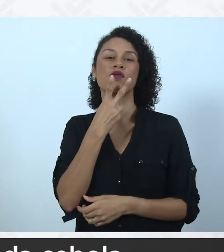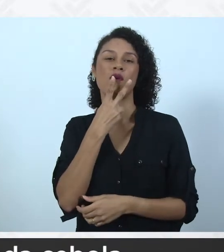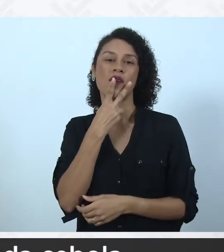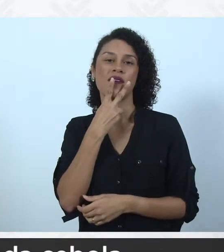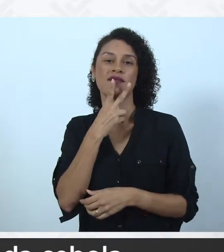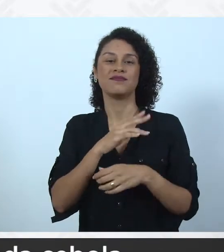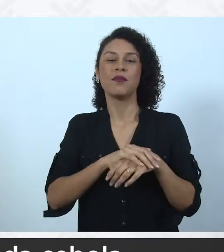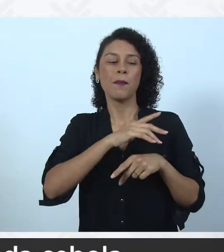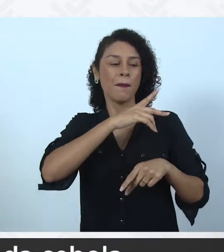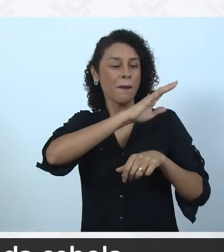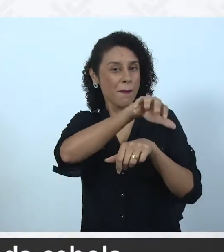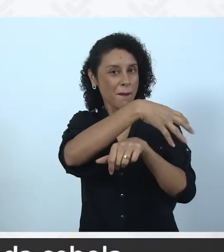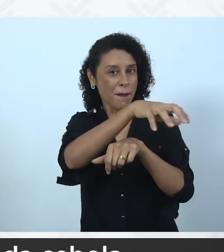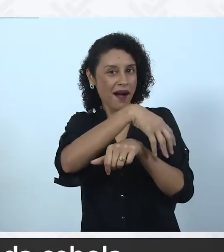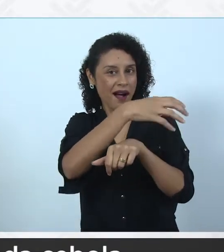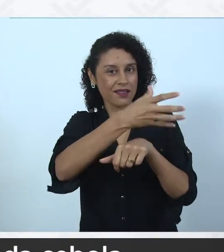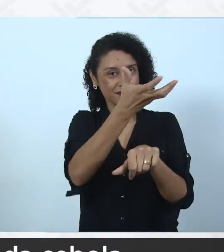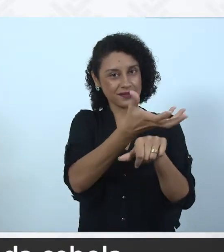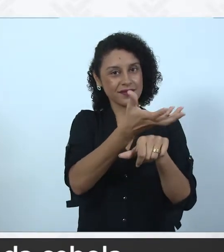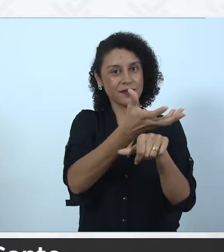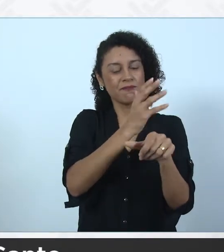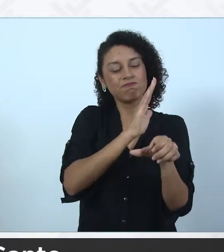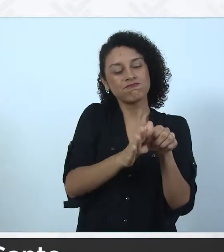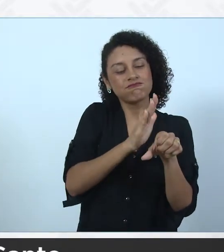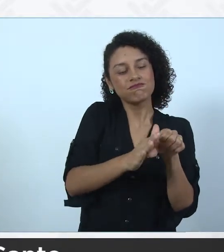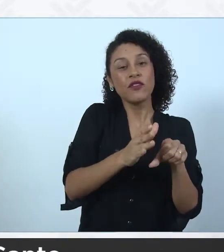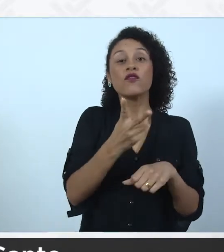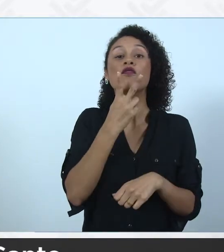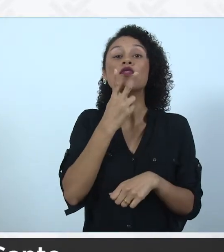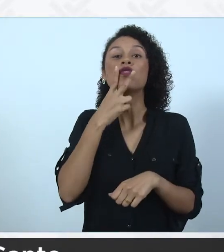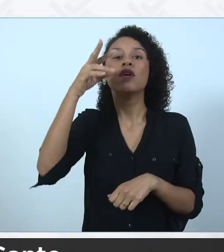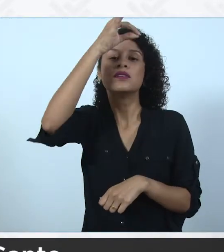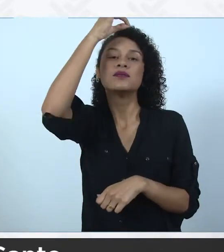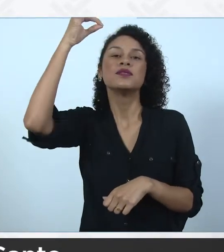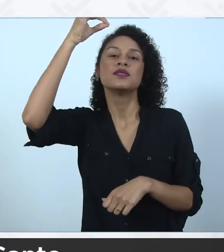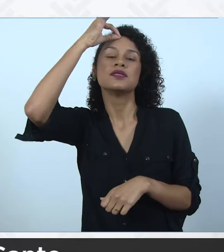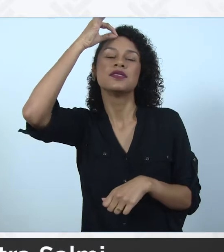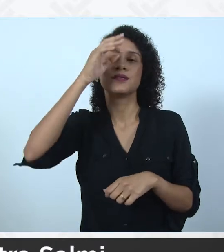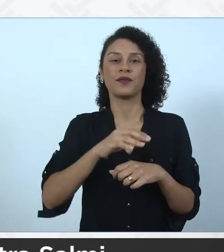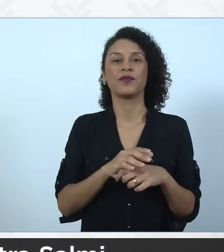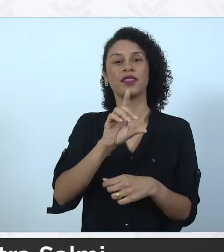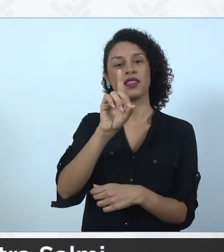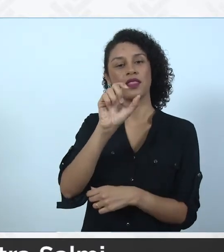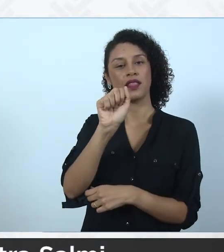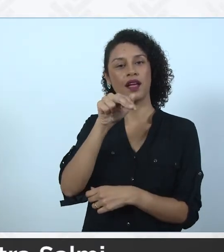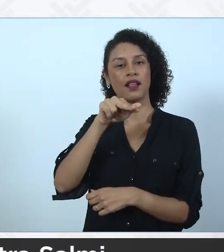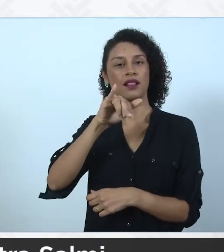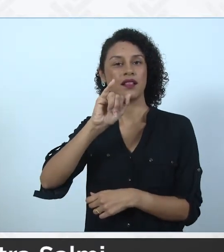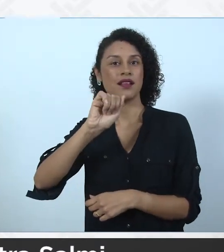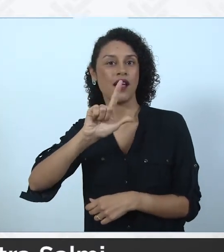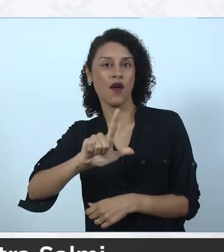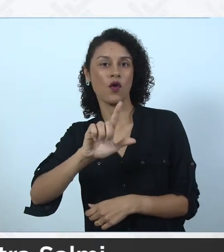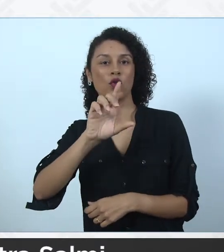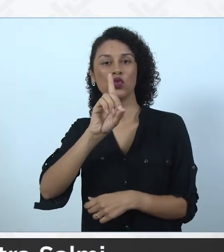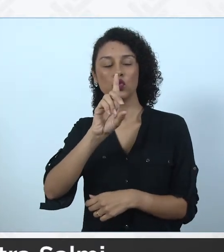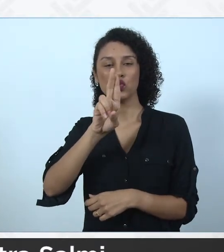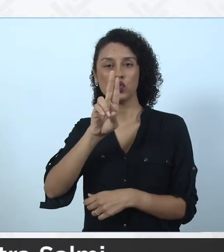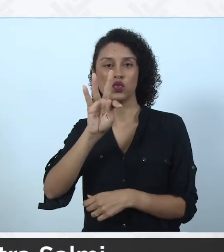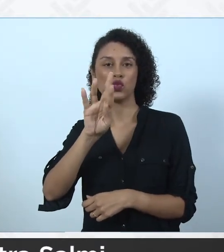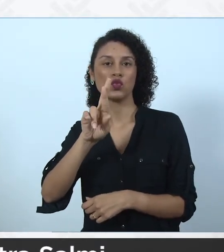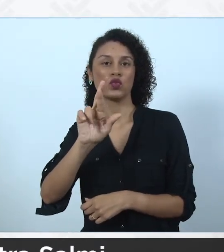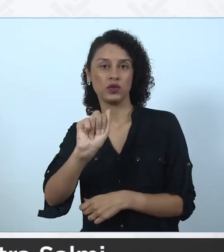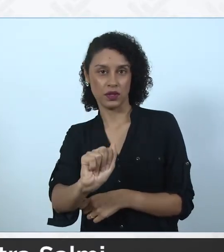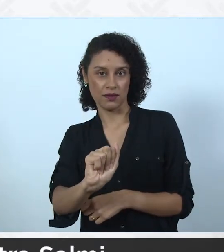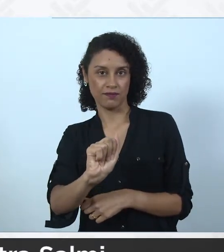no Parque Pedra da Cebola. Em Vitória, Espírito Santo. Foi tirada por Daniel Dutra